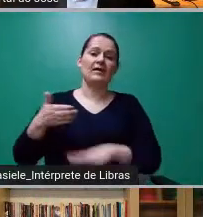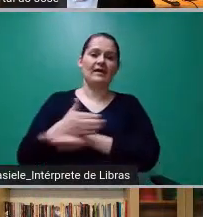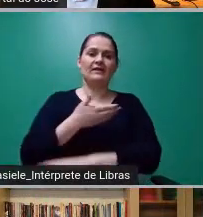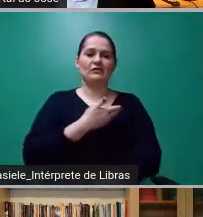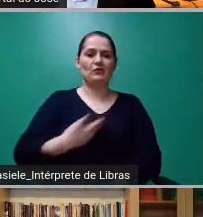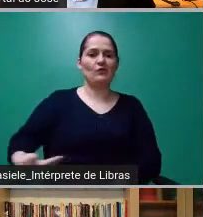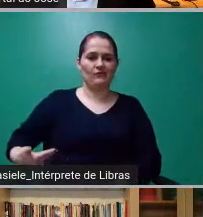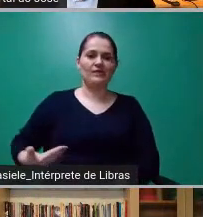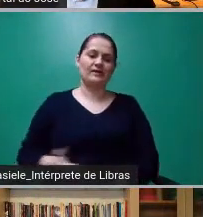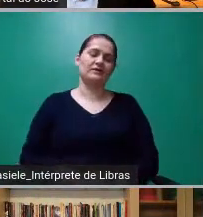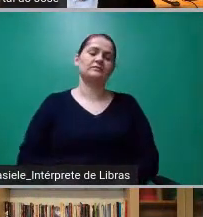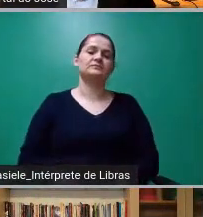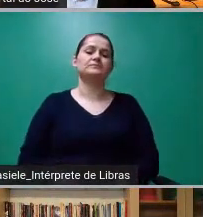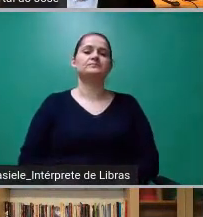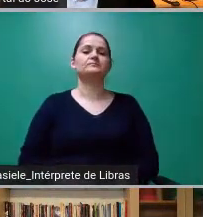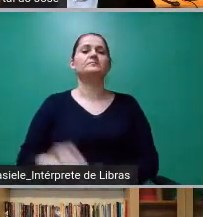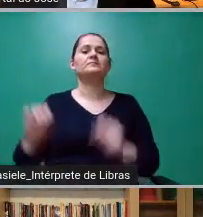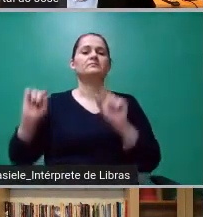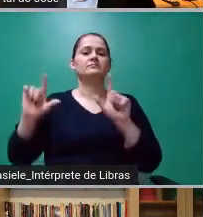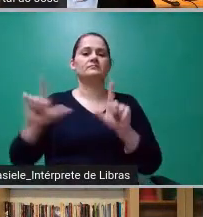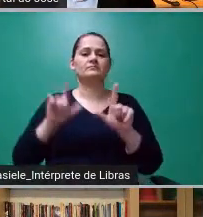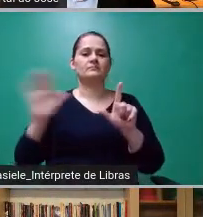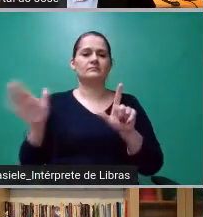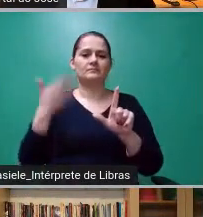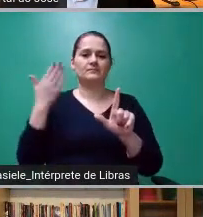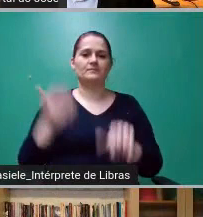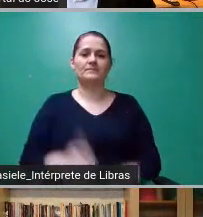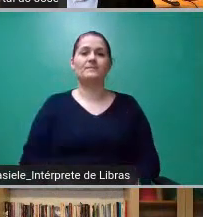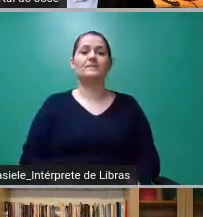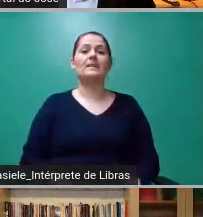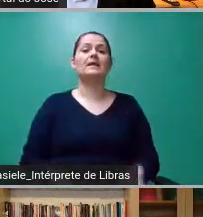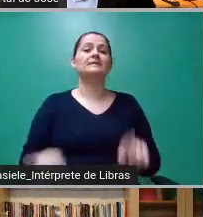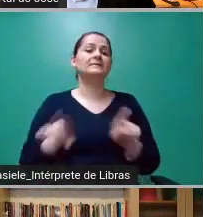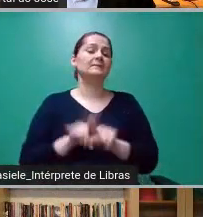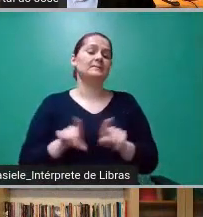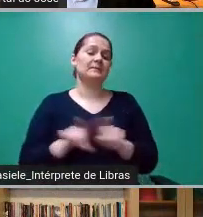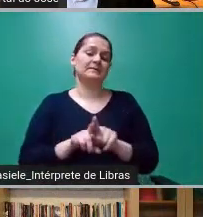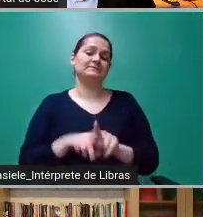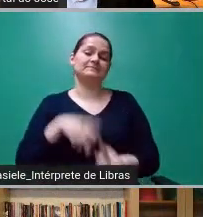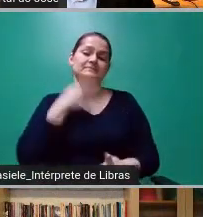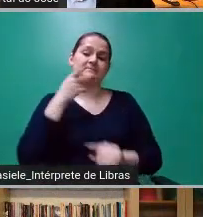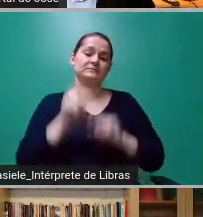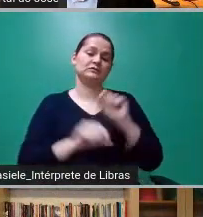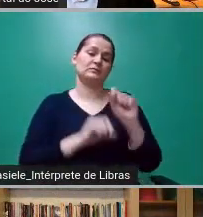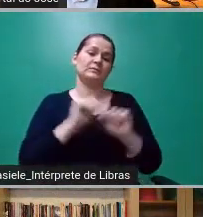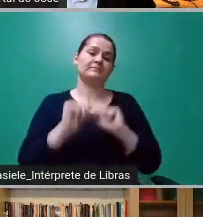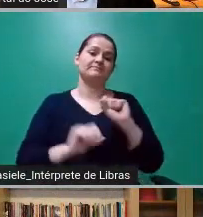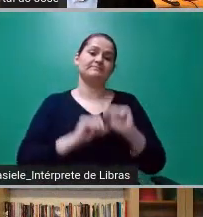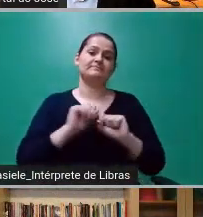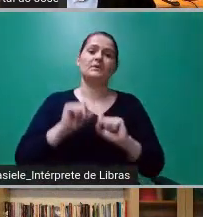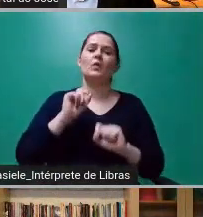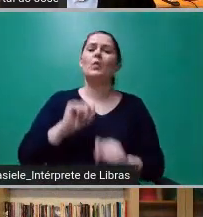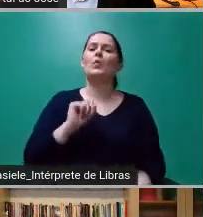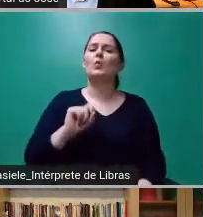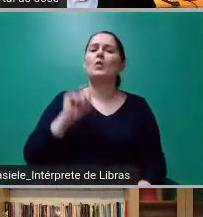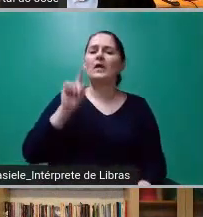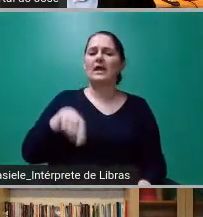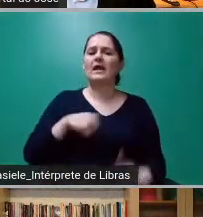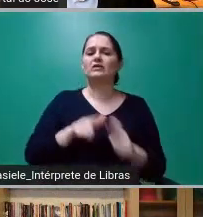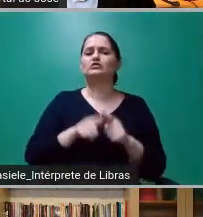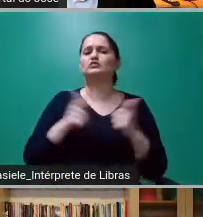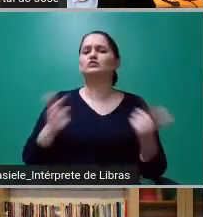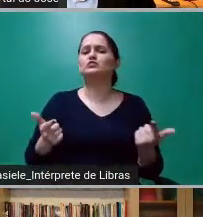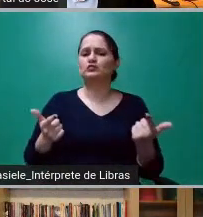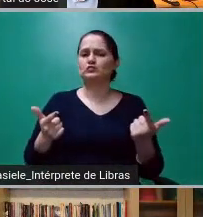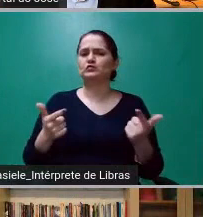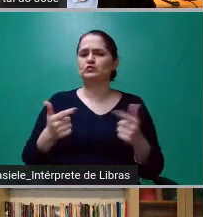Vou passar aqui mais um slide para dizer para vocês o seguinte, olha, o que é o jornalismo? O que